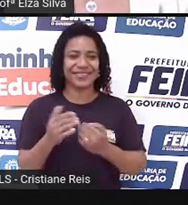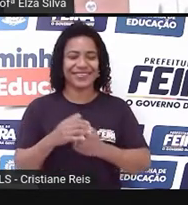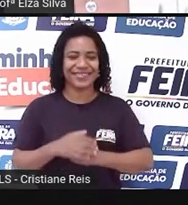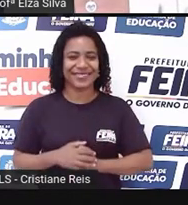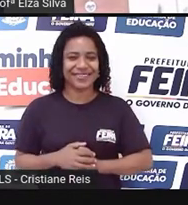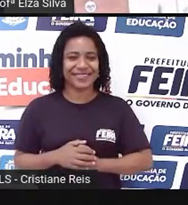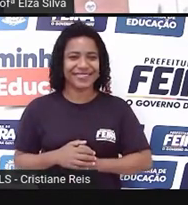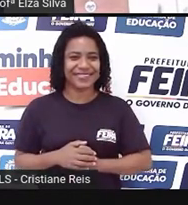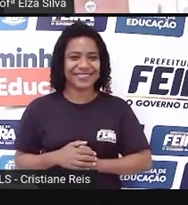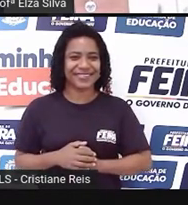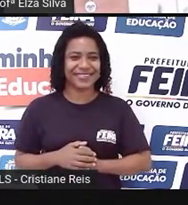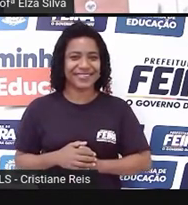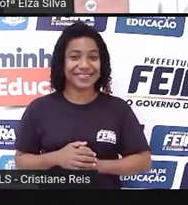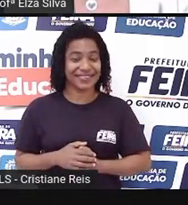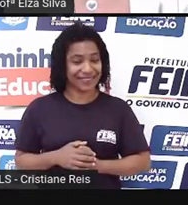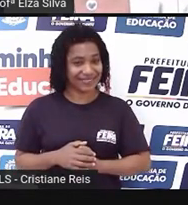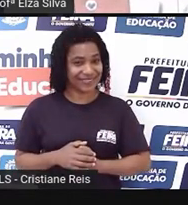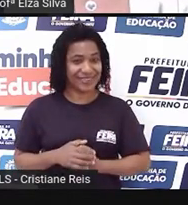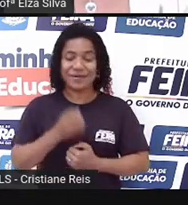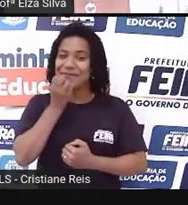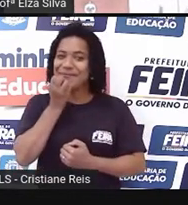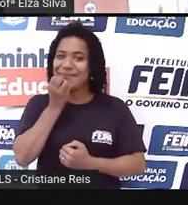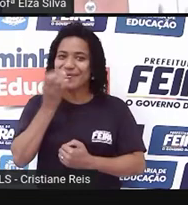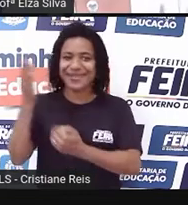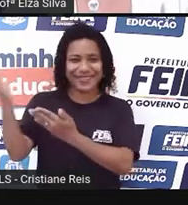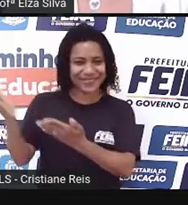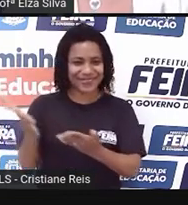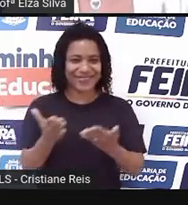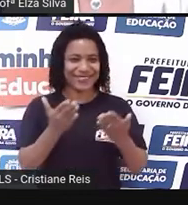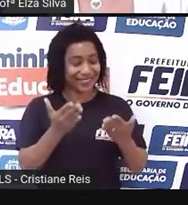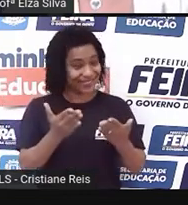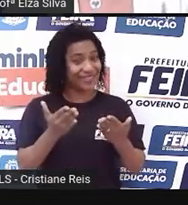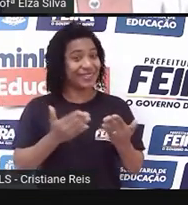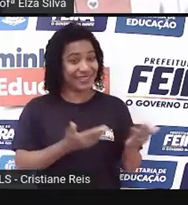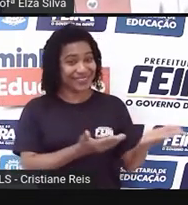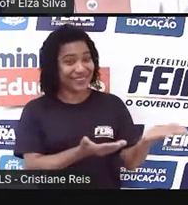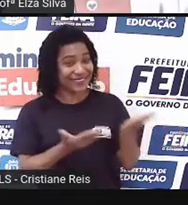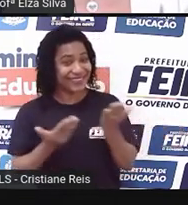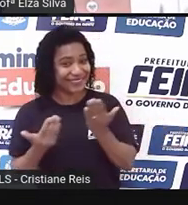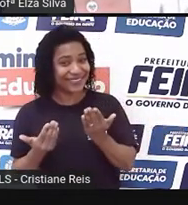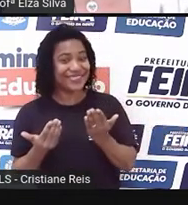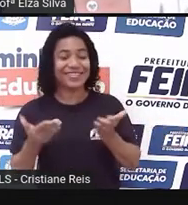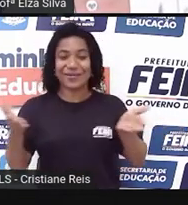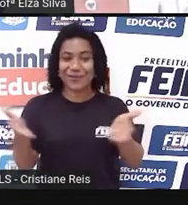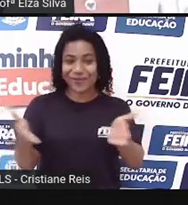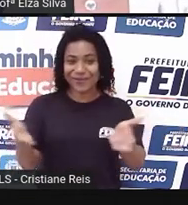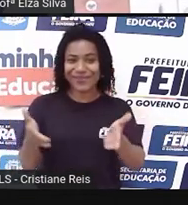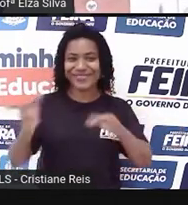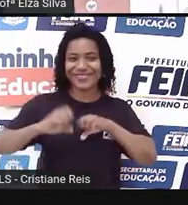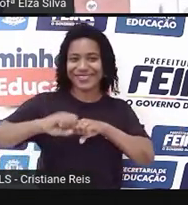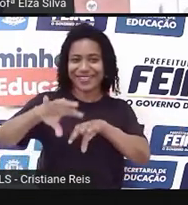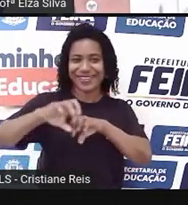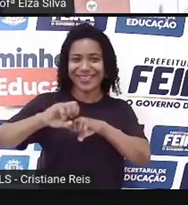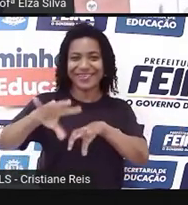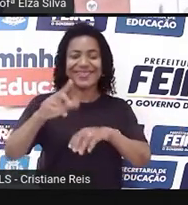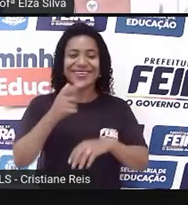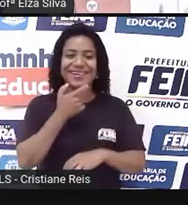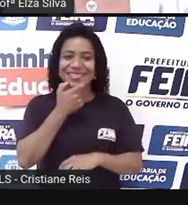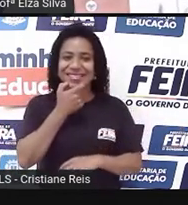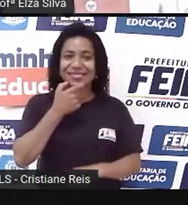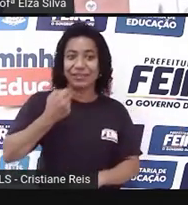inglês nº 21. Sejam bem-vindos e bem-vindas à nossa aula de inglês nº 21.